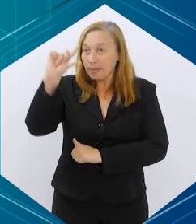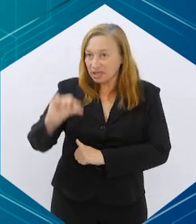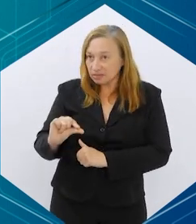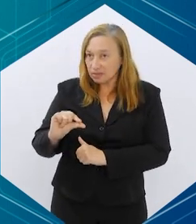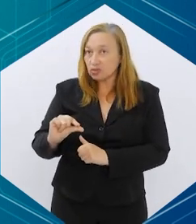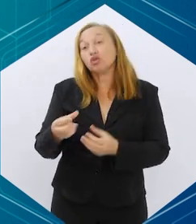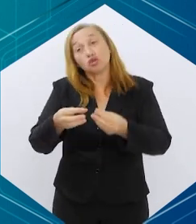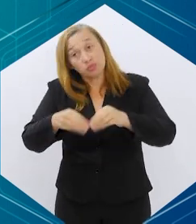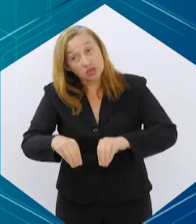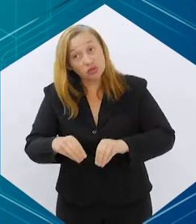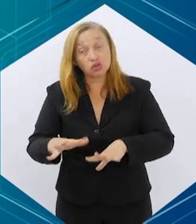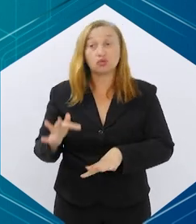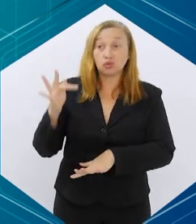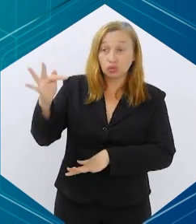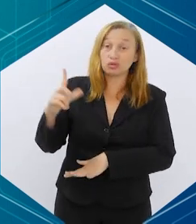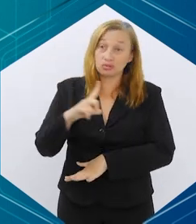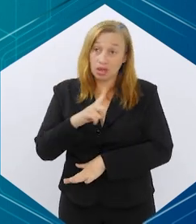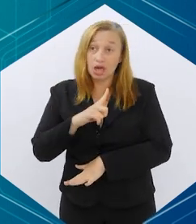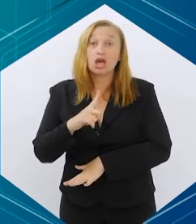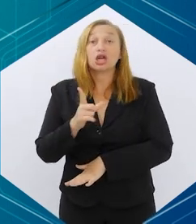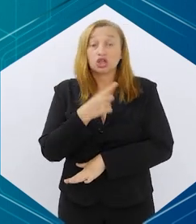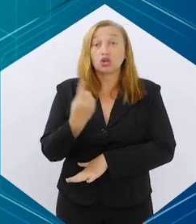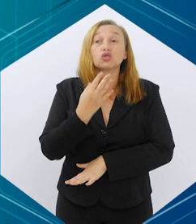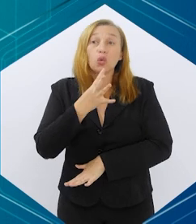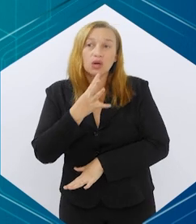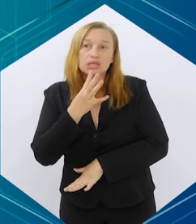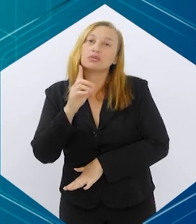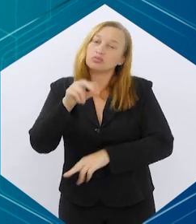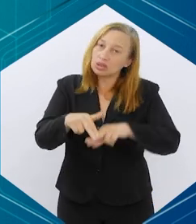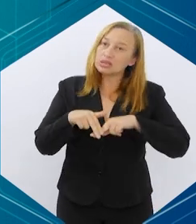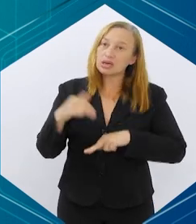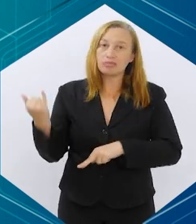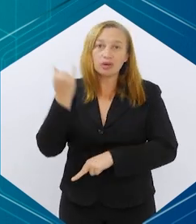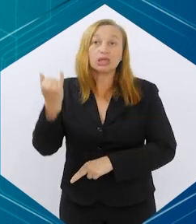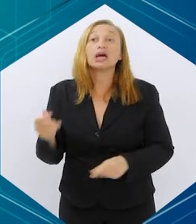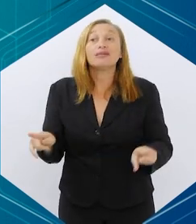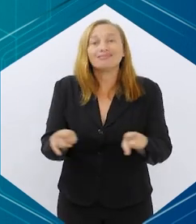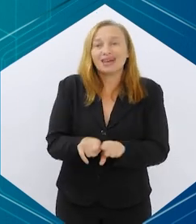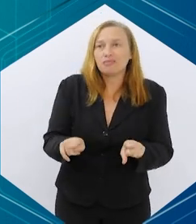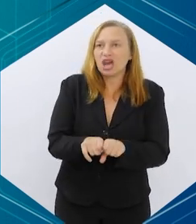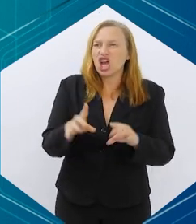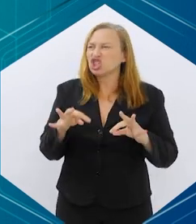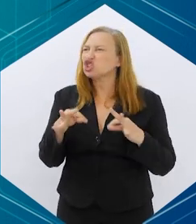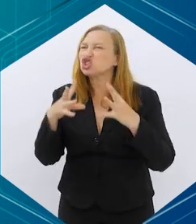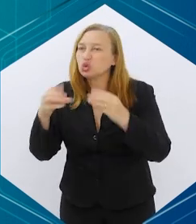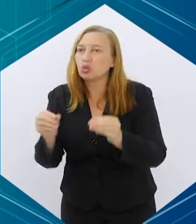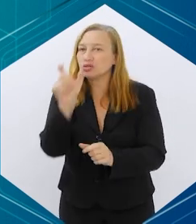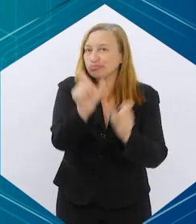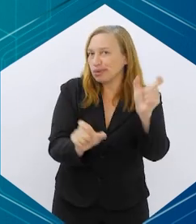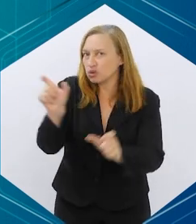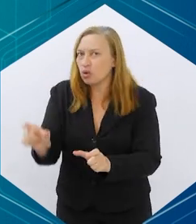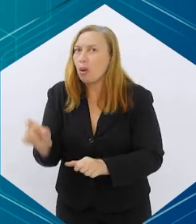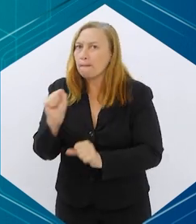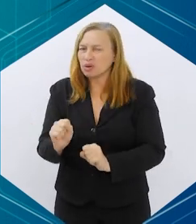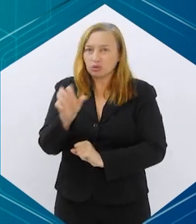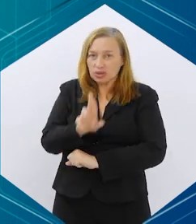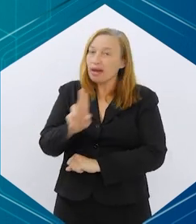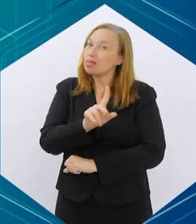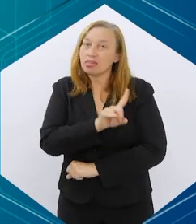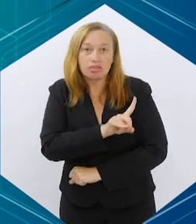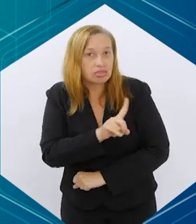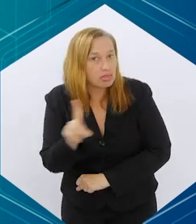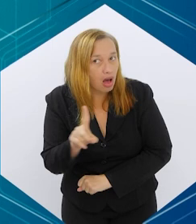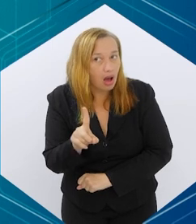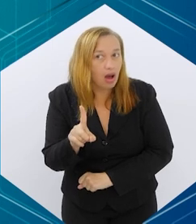os efeitos colaterais que já são conhecidos. Então, por isso que é importante. Além disso, não são todos os pacientes que podem fazer uso,